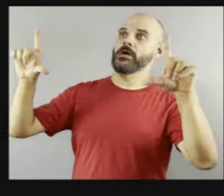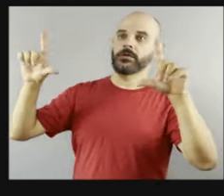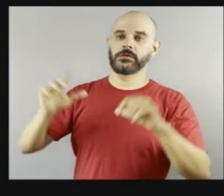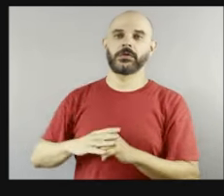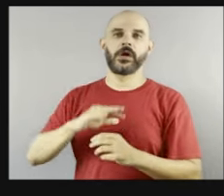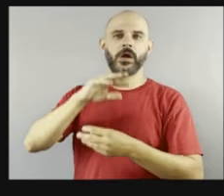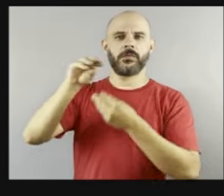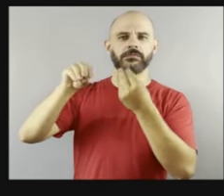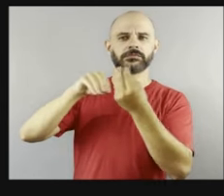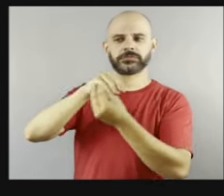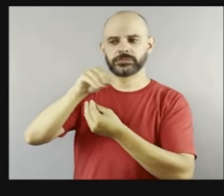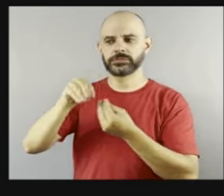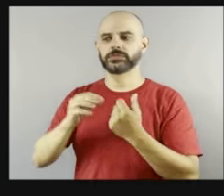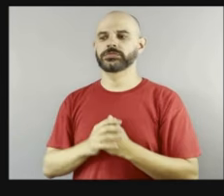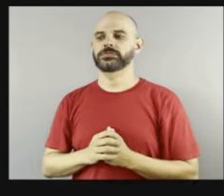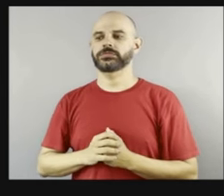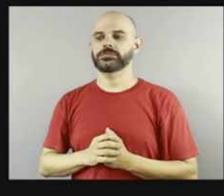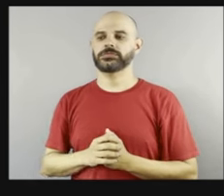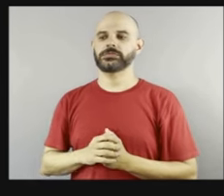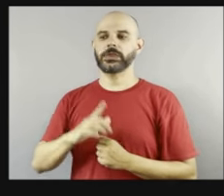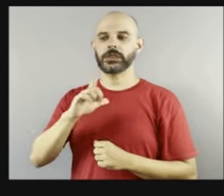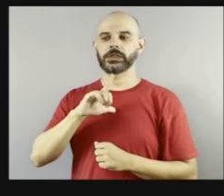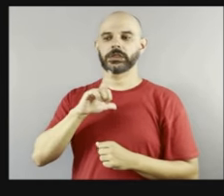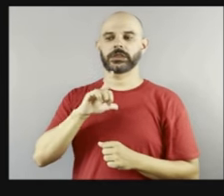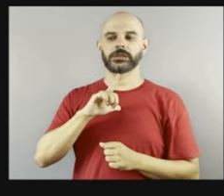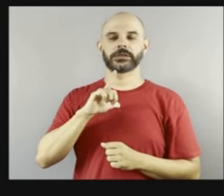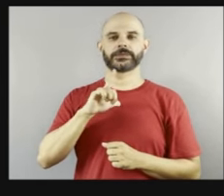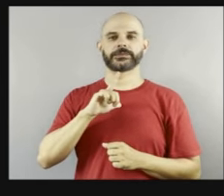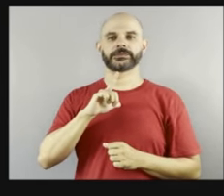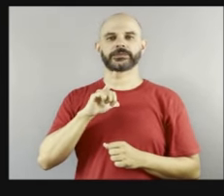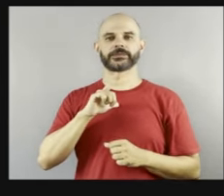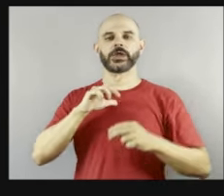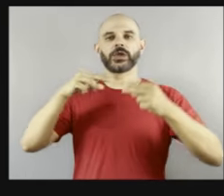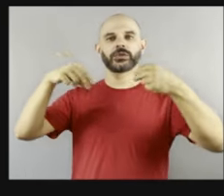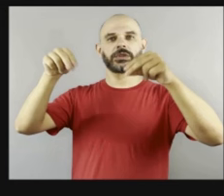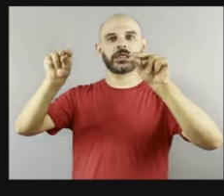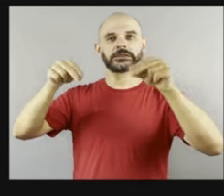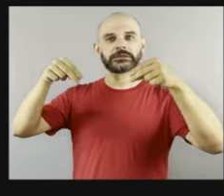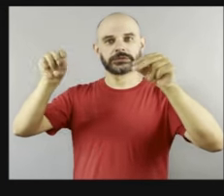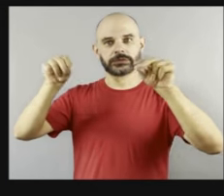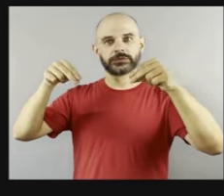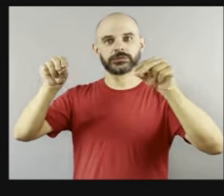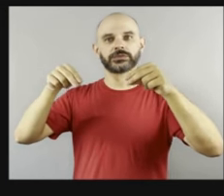algumas imagens no tecido e algumas imagens no